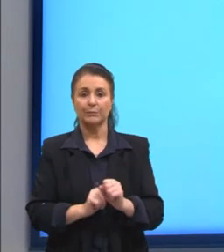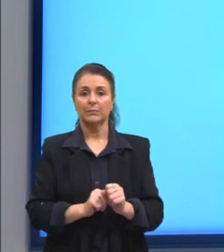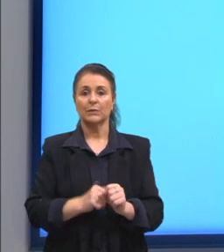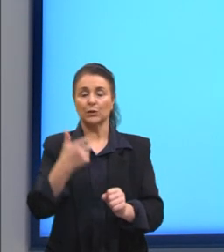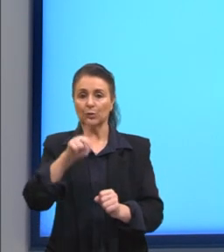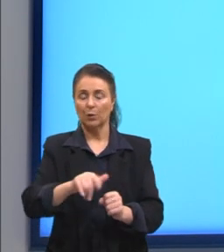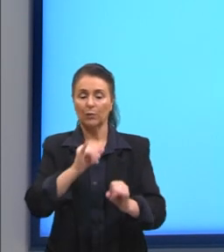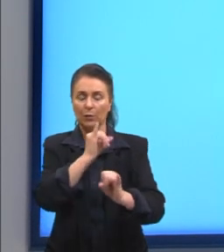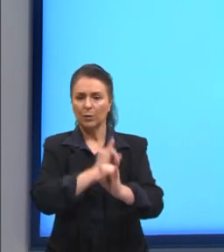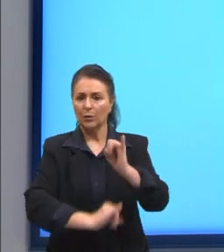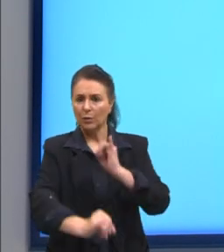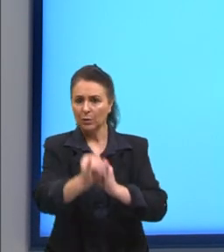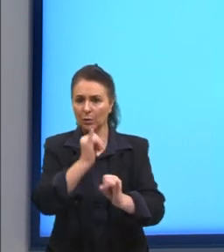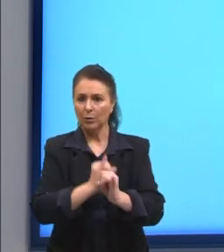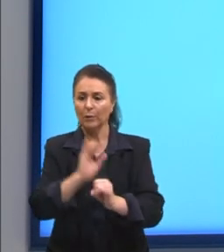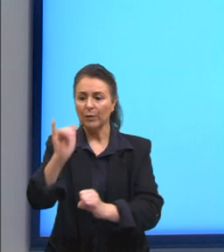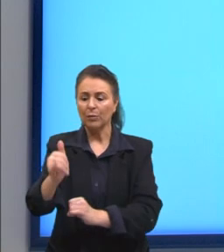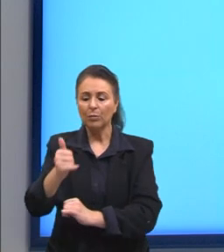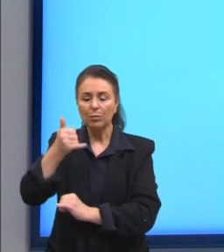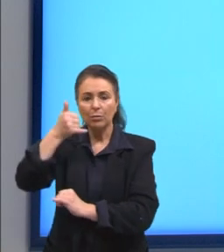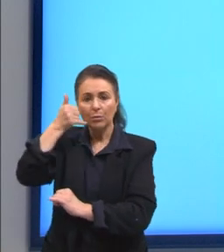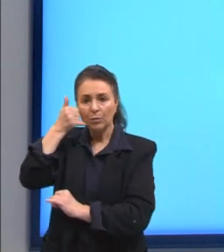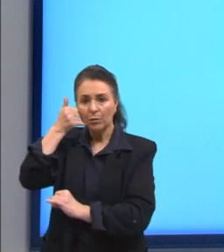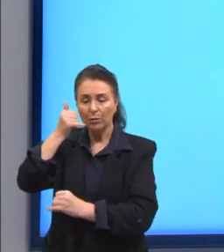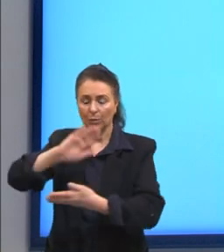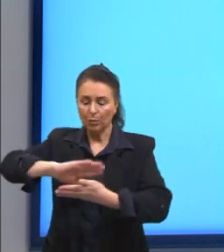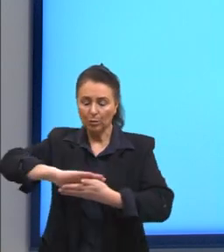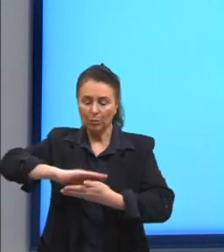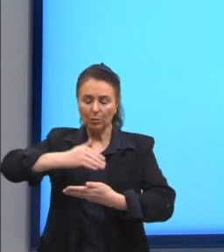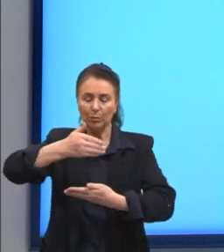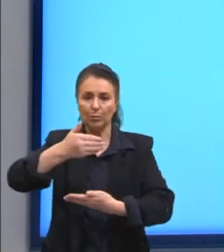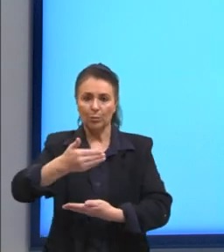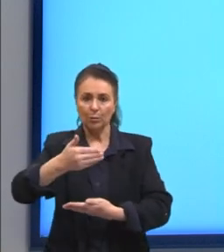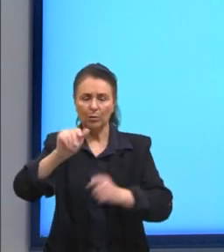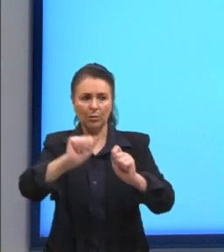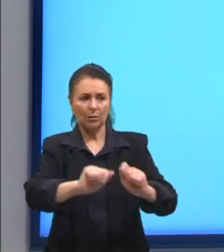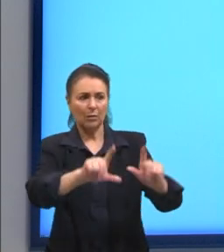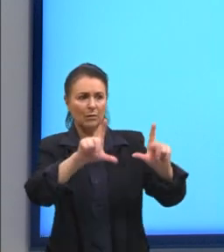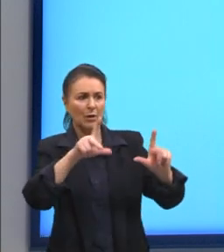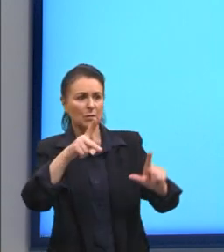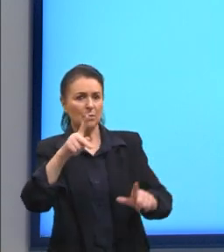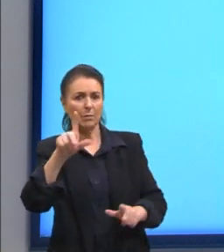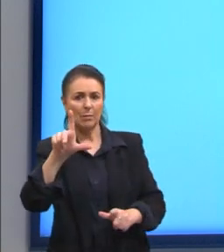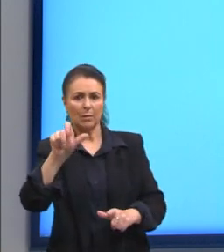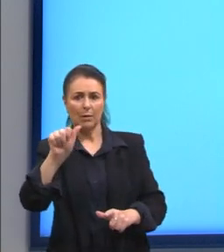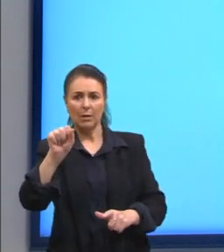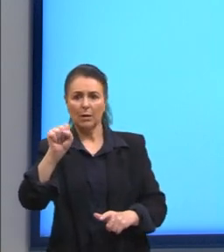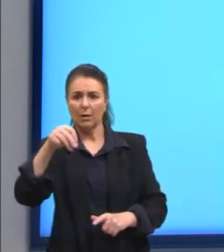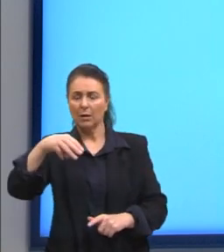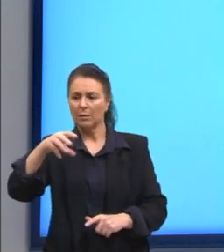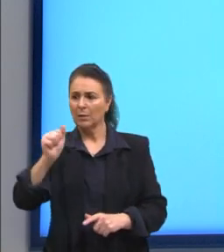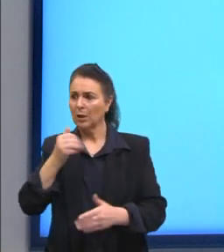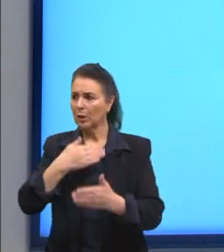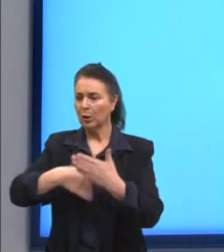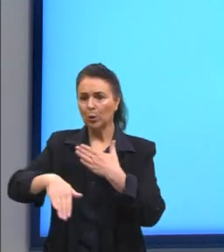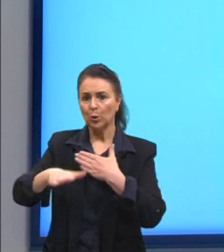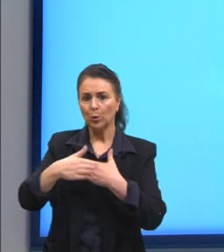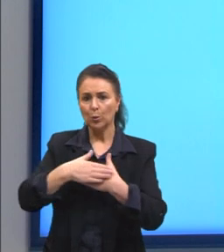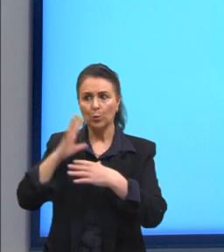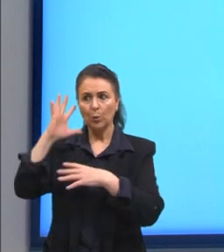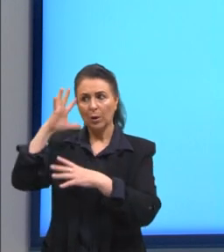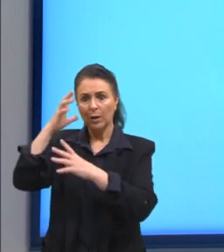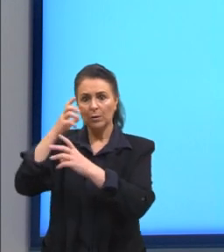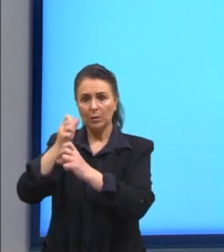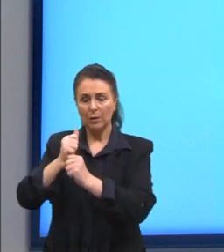Internet, celular, notebook, TVs de plasma, tudo é resultado